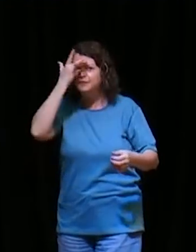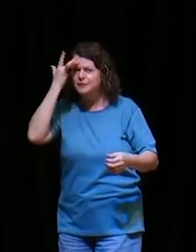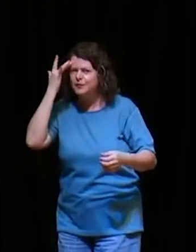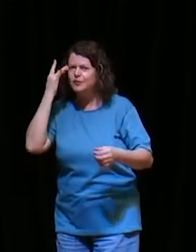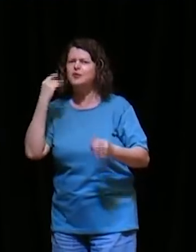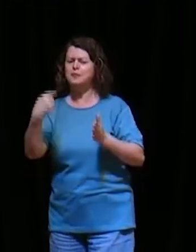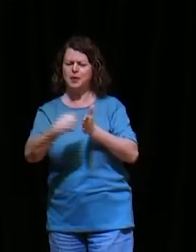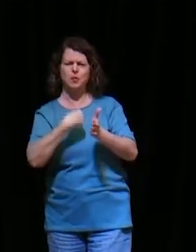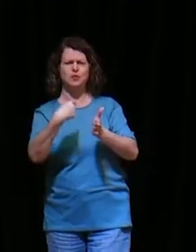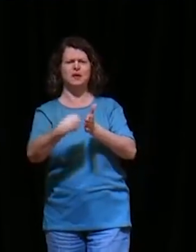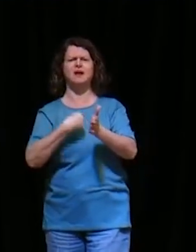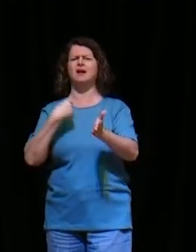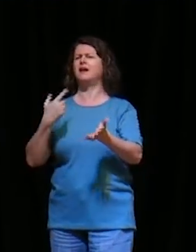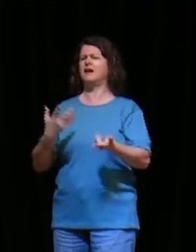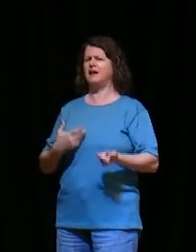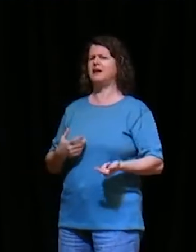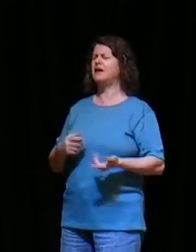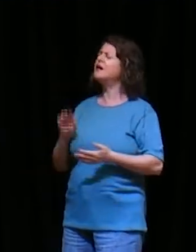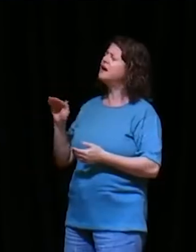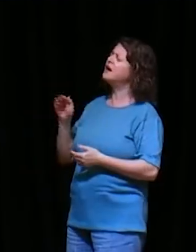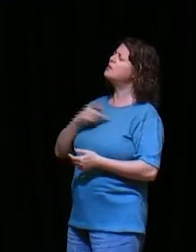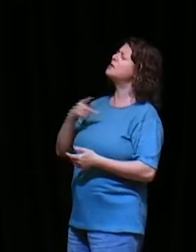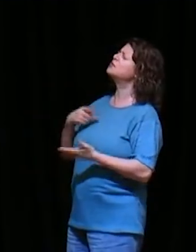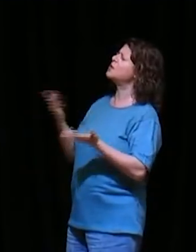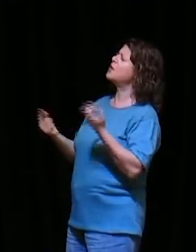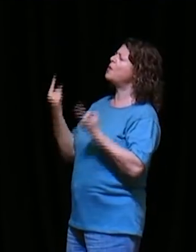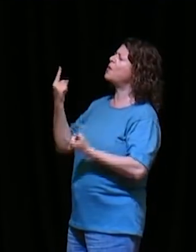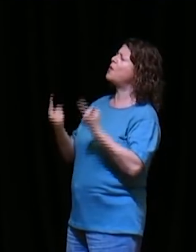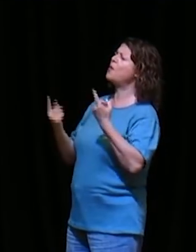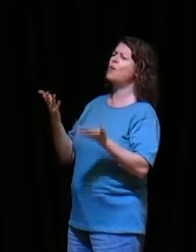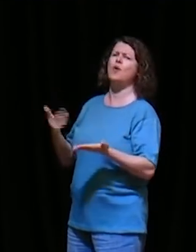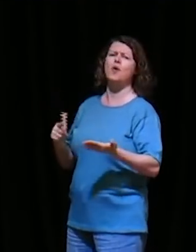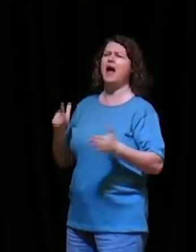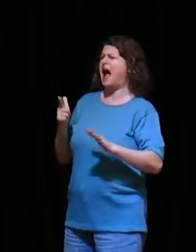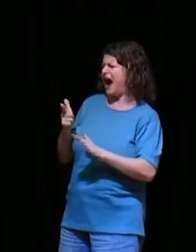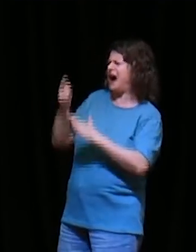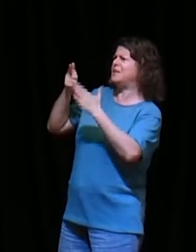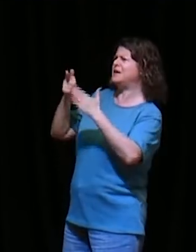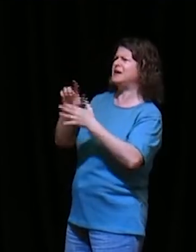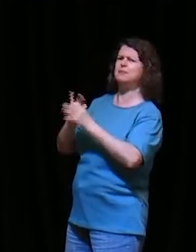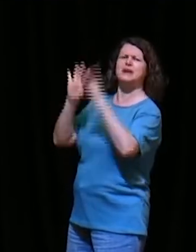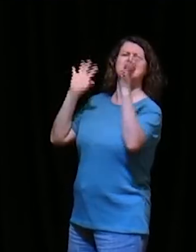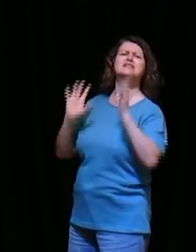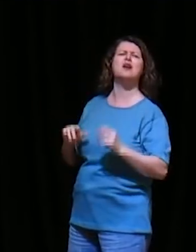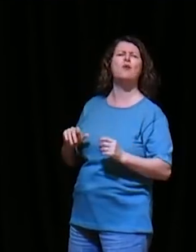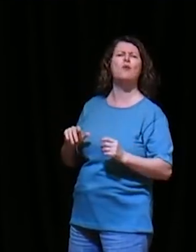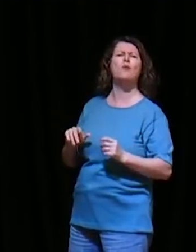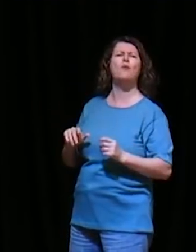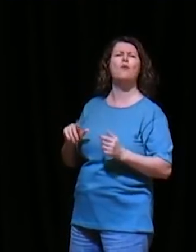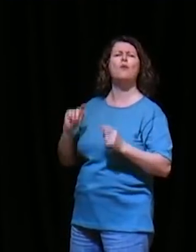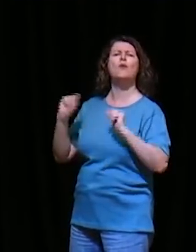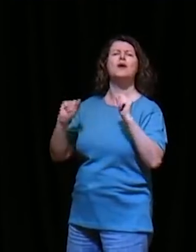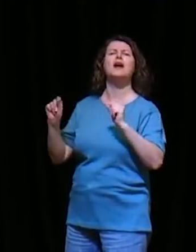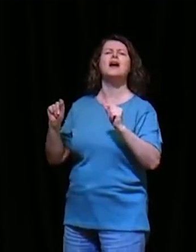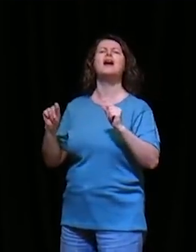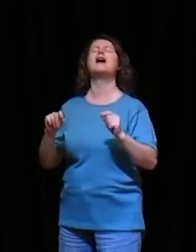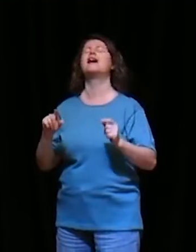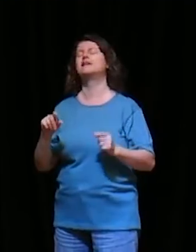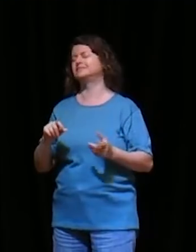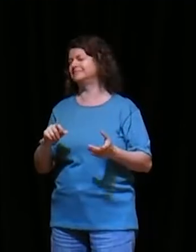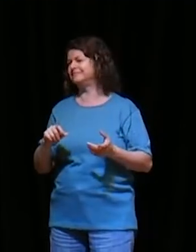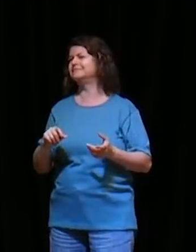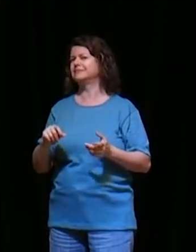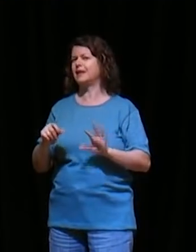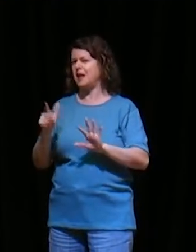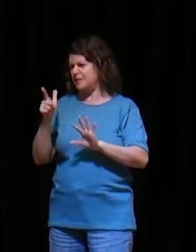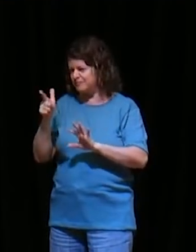a libertação, eu vou dizer para você, que existem duas, o perdão, e a oração de intercessão, o perdão, e a oração de adoração,